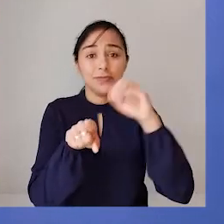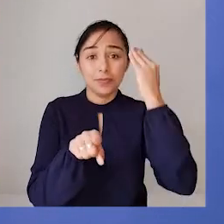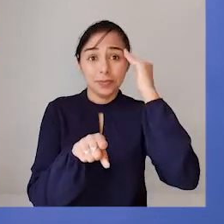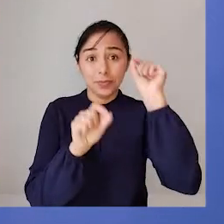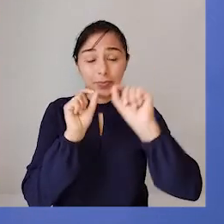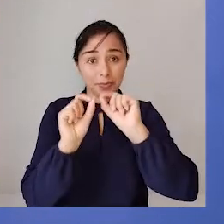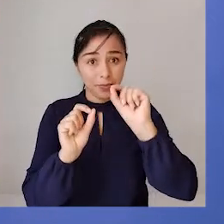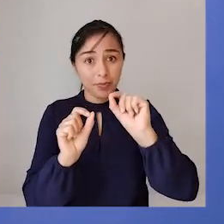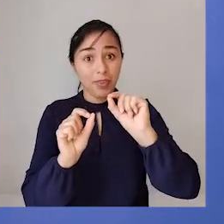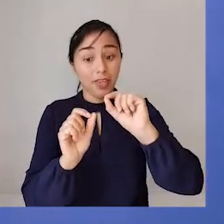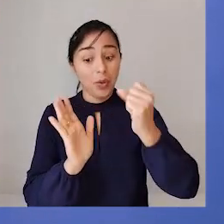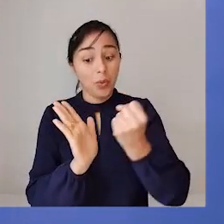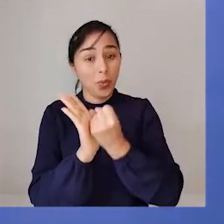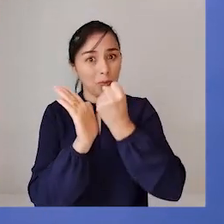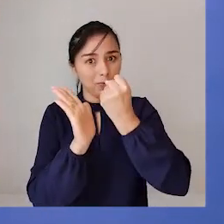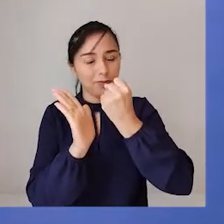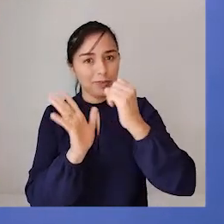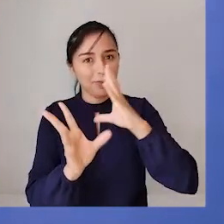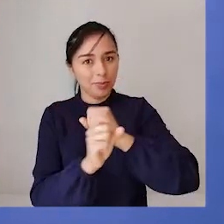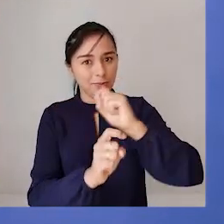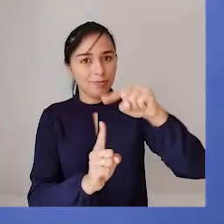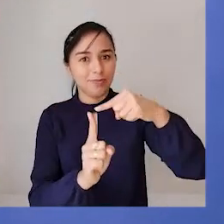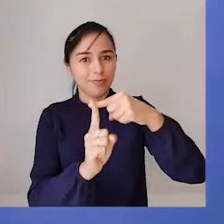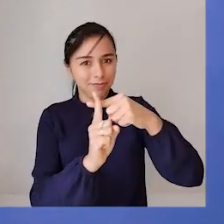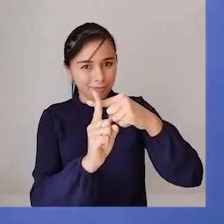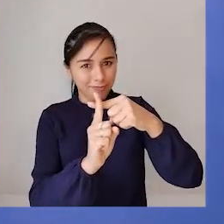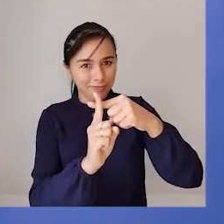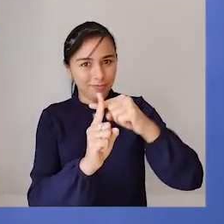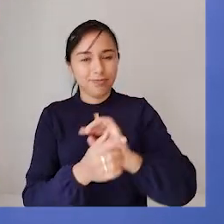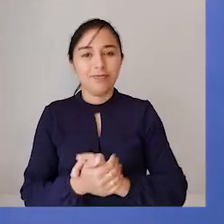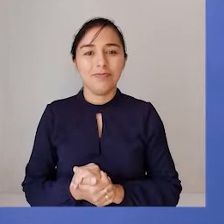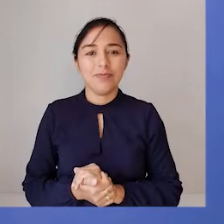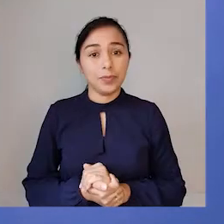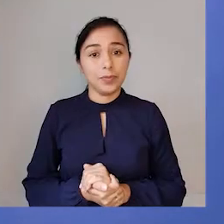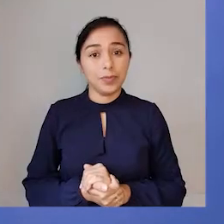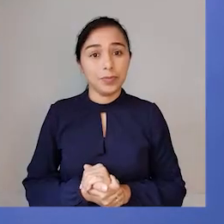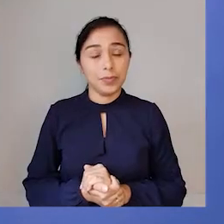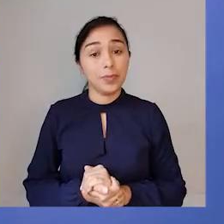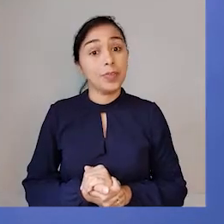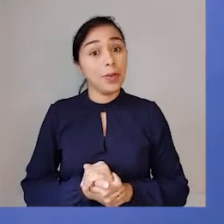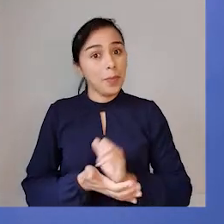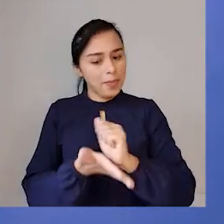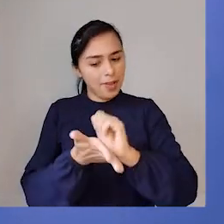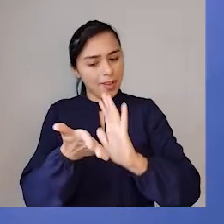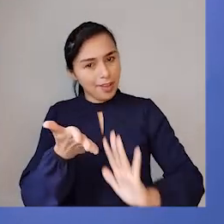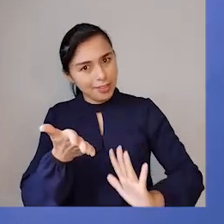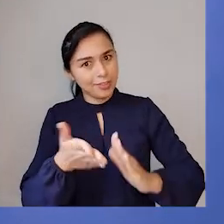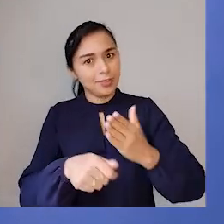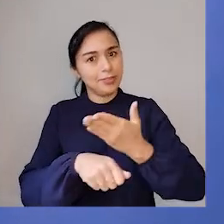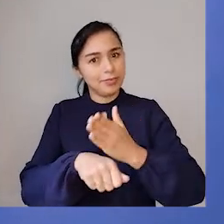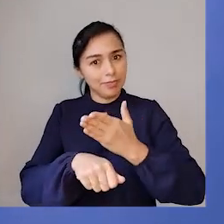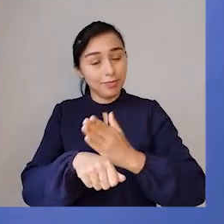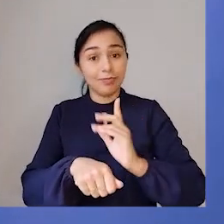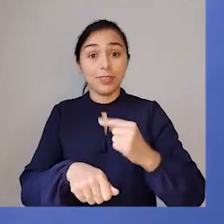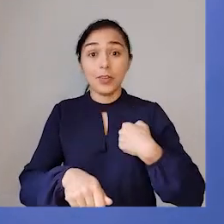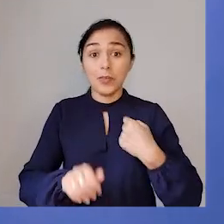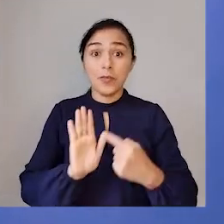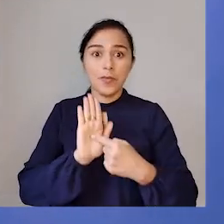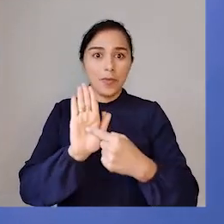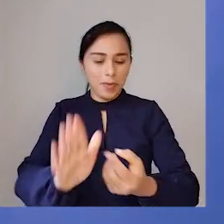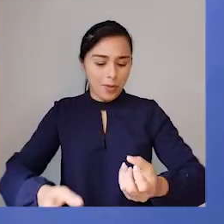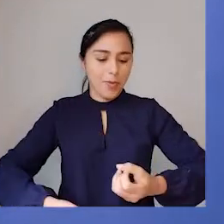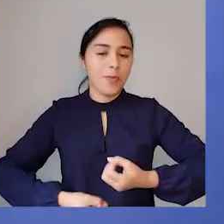entendemos que o símbolo da adição é a cruzinha. Vamos lá? Para essa atividade prática, eu trouxe aqui